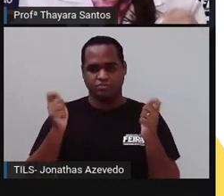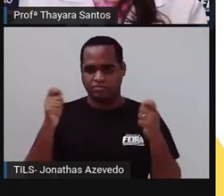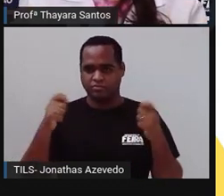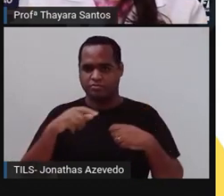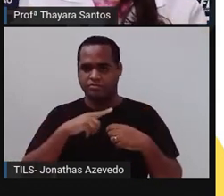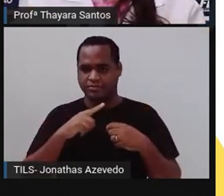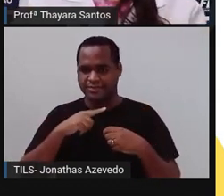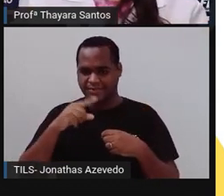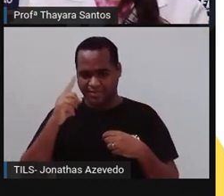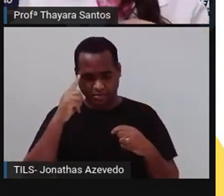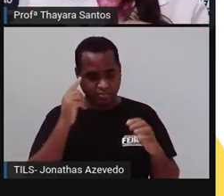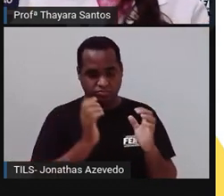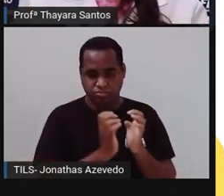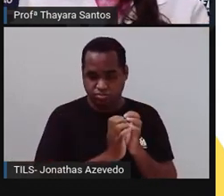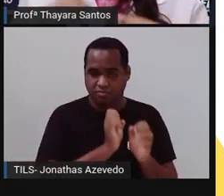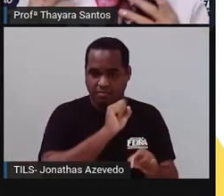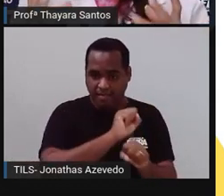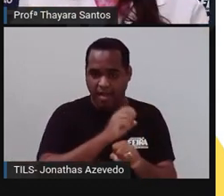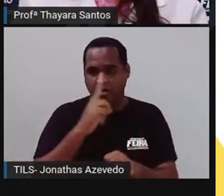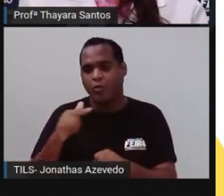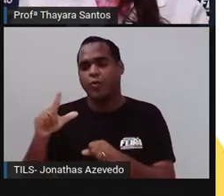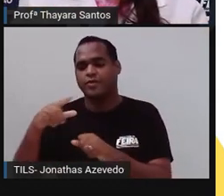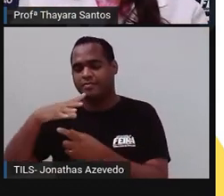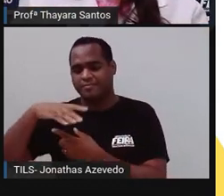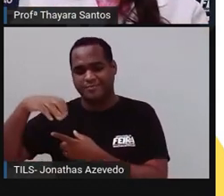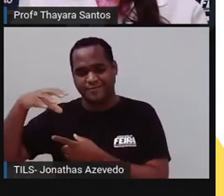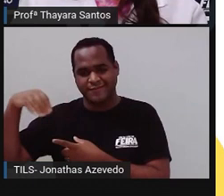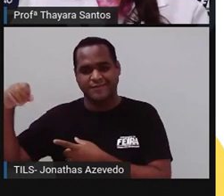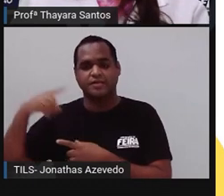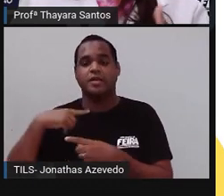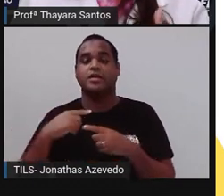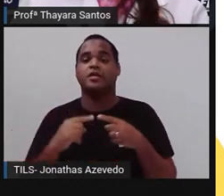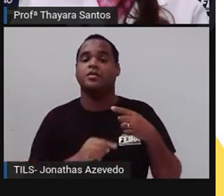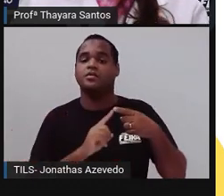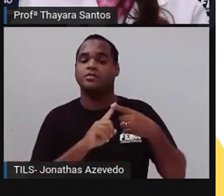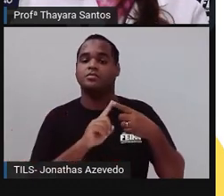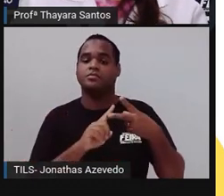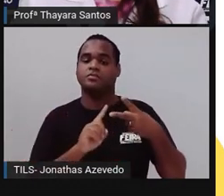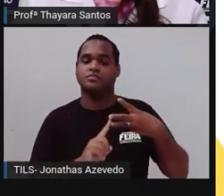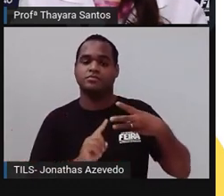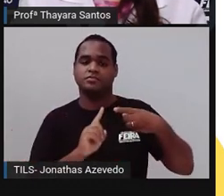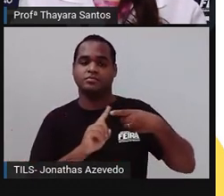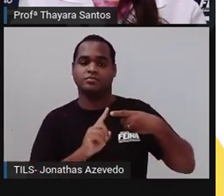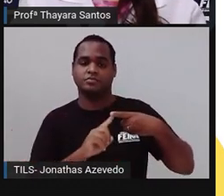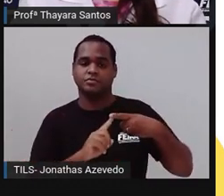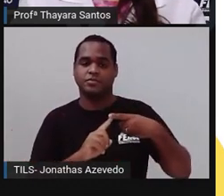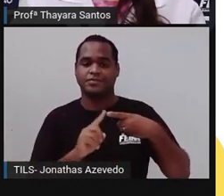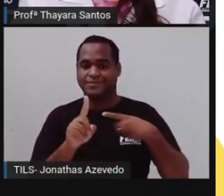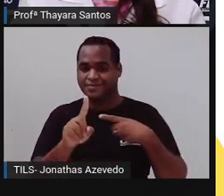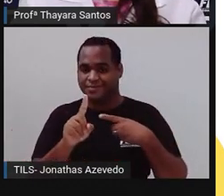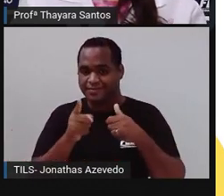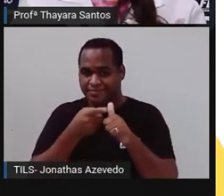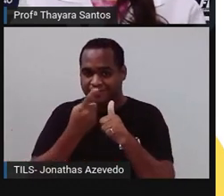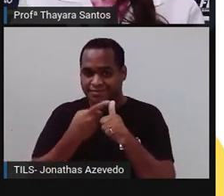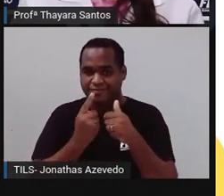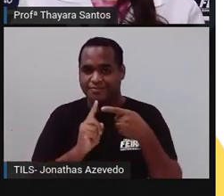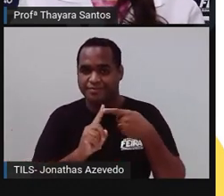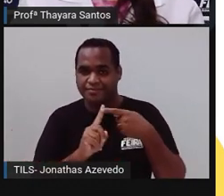medusa. E eles estão subdivididos em três grupos. A gente chama de hidrozoários,